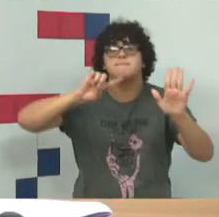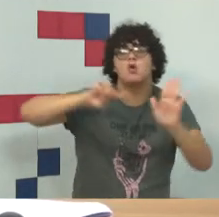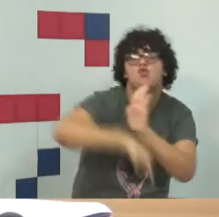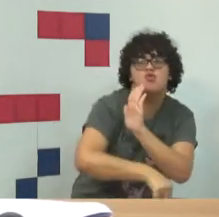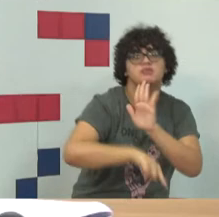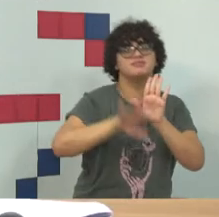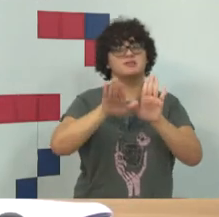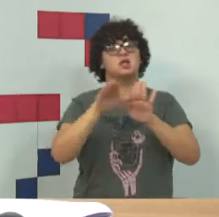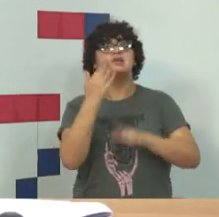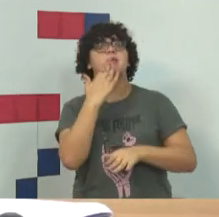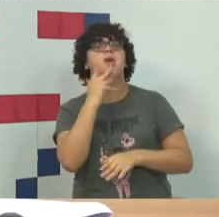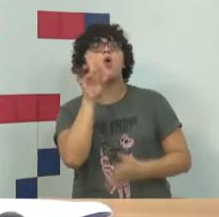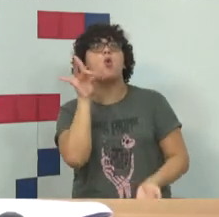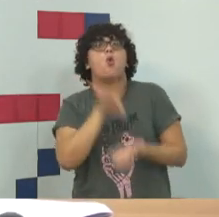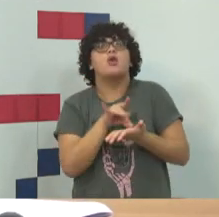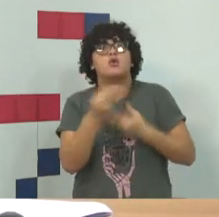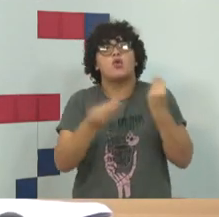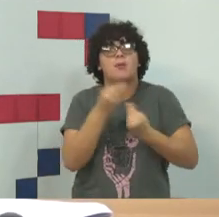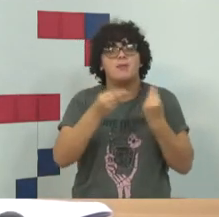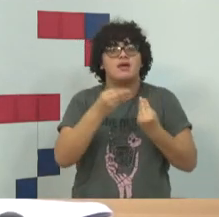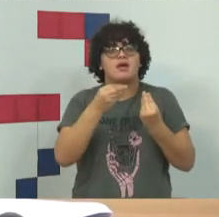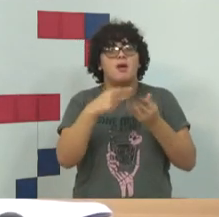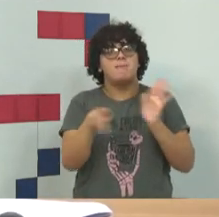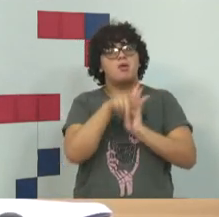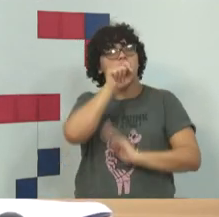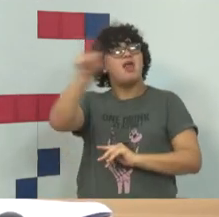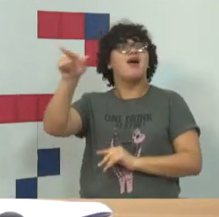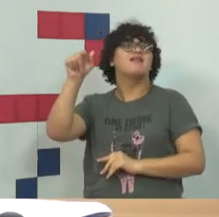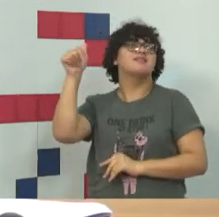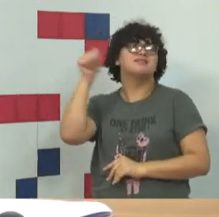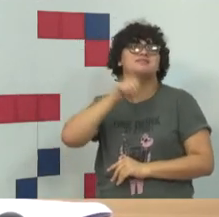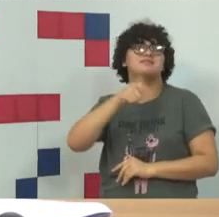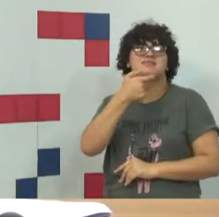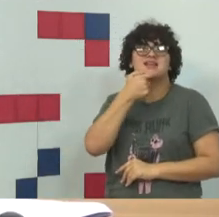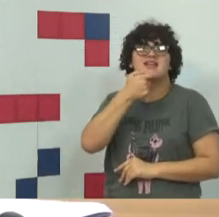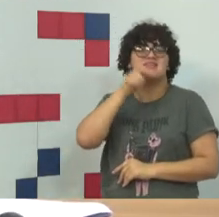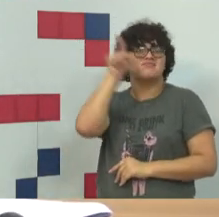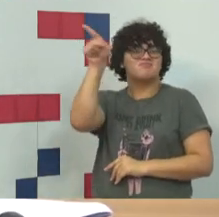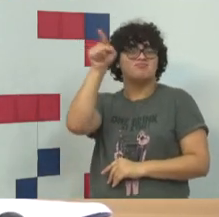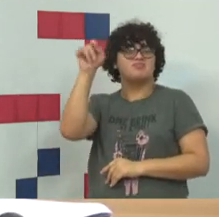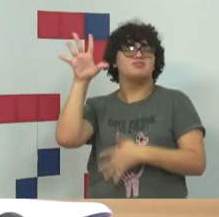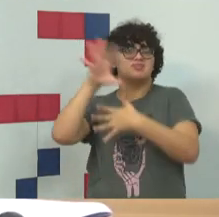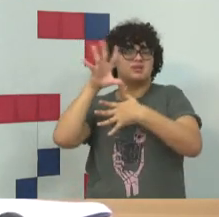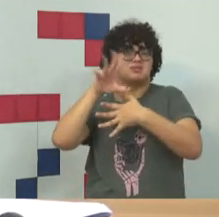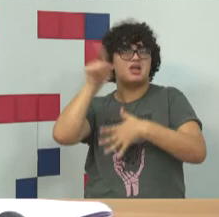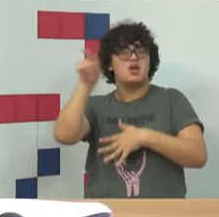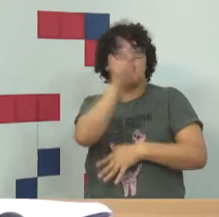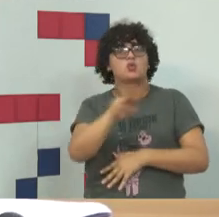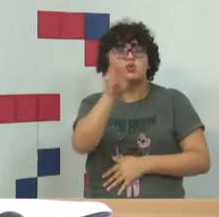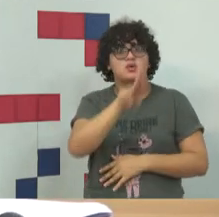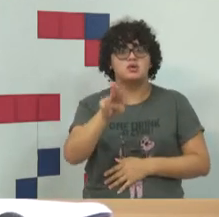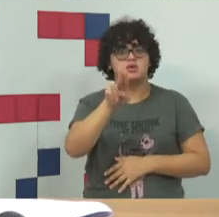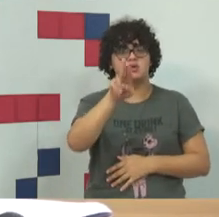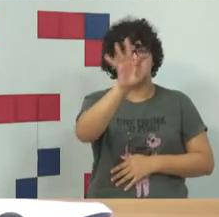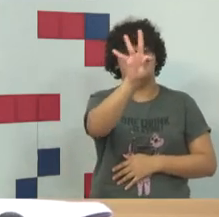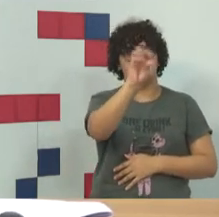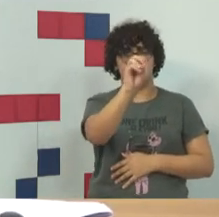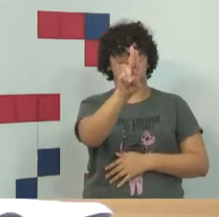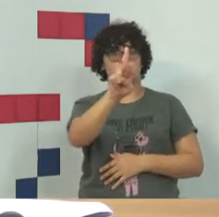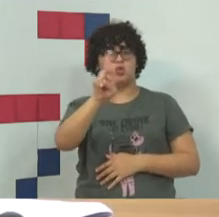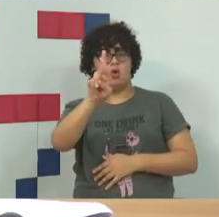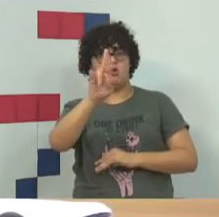a origem da Deep Web foi na Marinha Norte-Americana, não foi isso? Ou com o uso de uma ferramenta chamada Tor, não é isso?